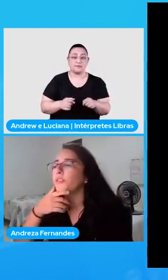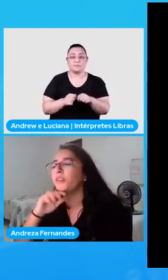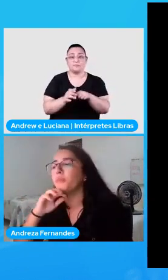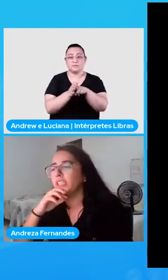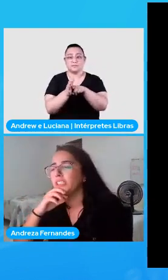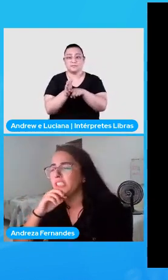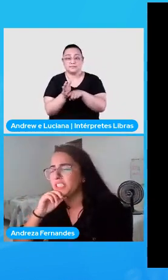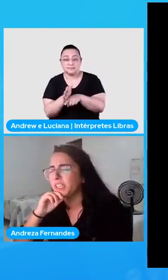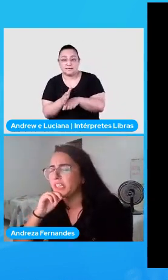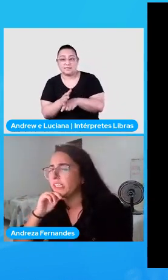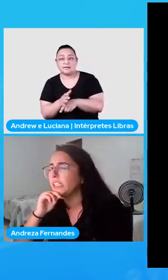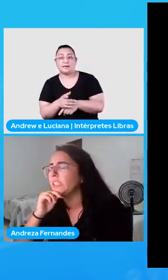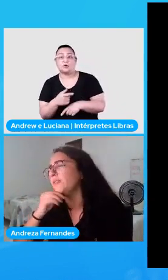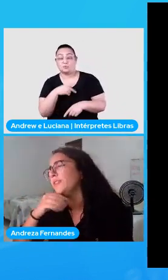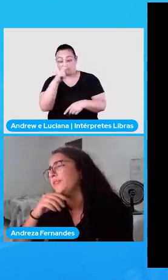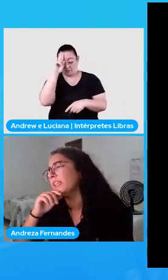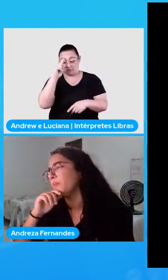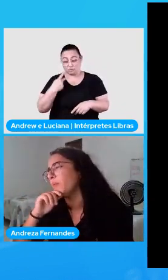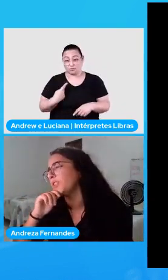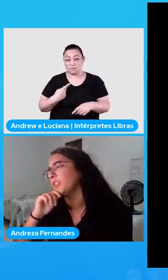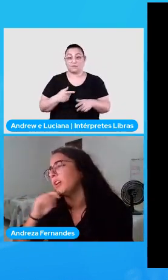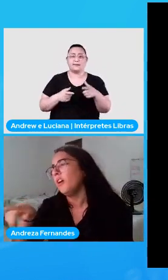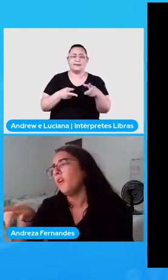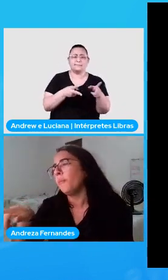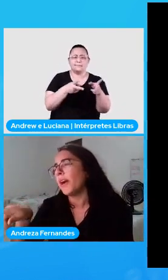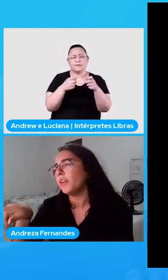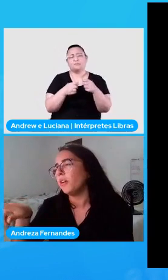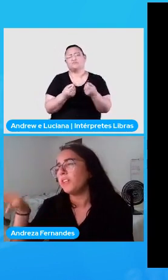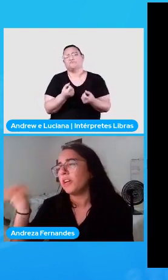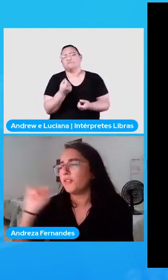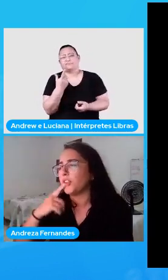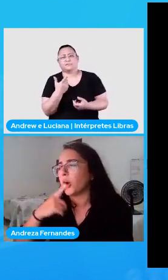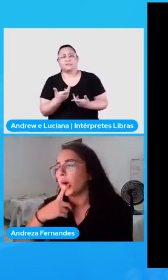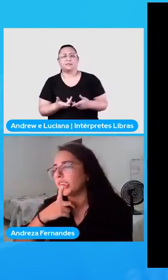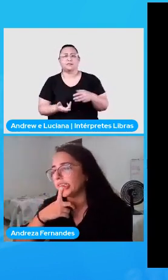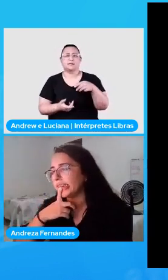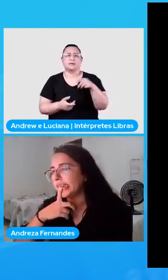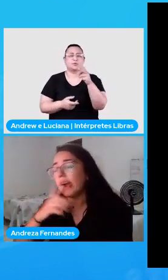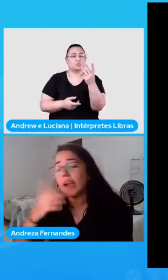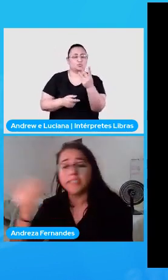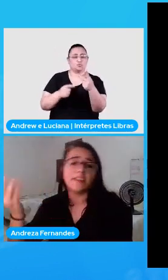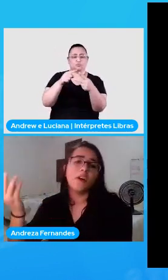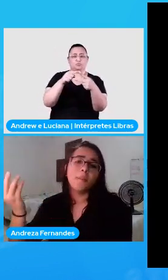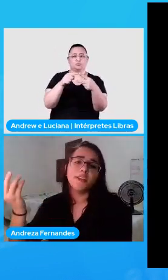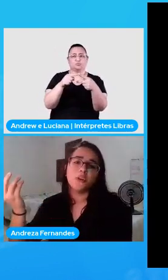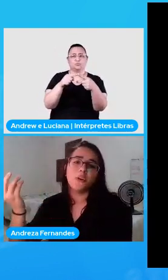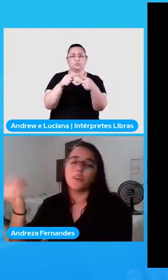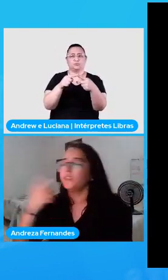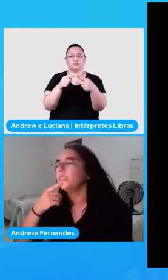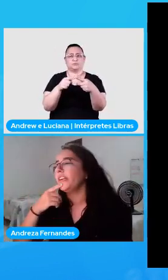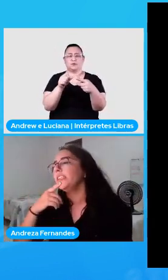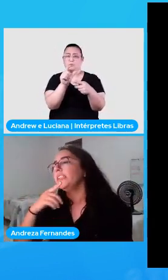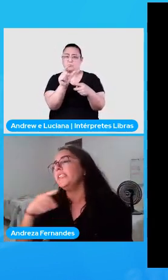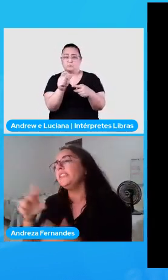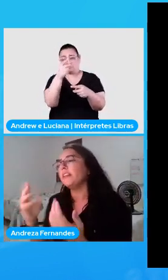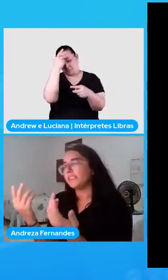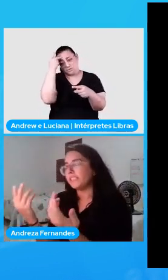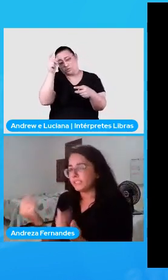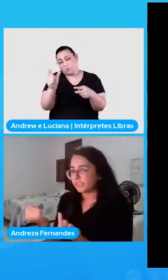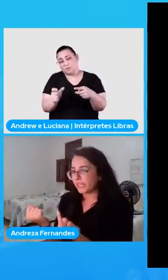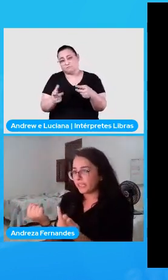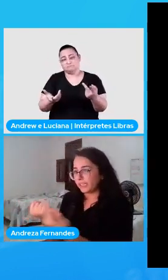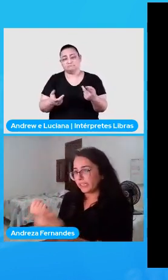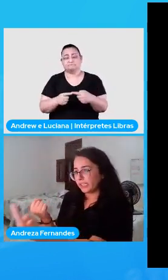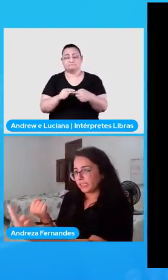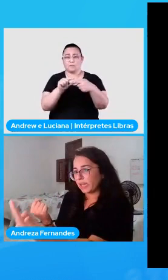como ser humano, gente lê aqui e vê que, poxa, Michael Jeffrey Jordan, isso é uma pessoa, né? Então, a